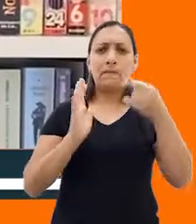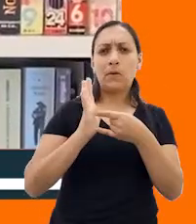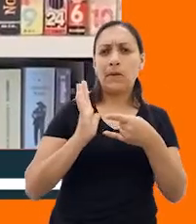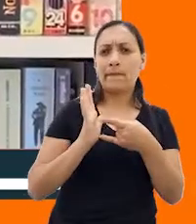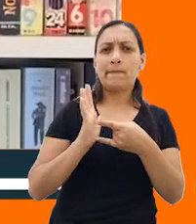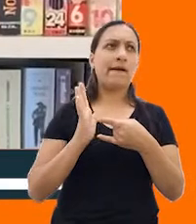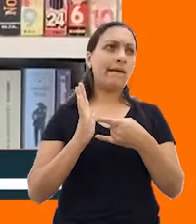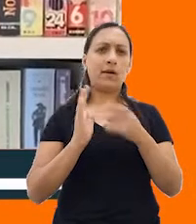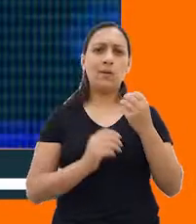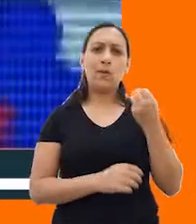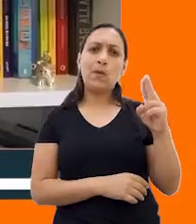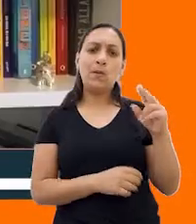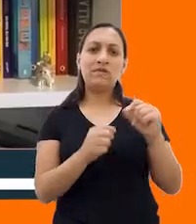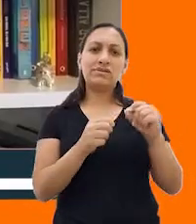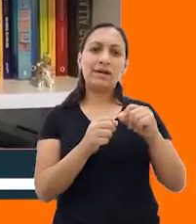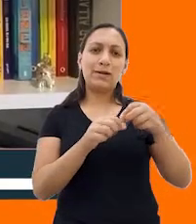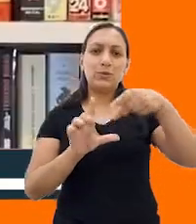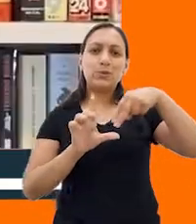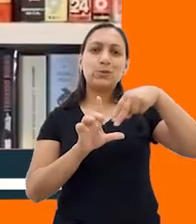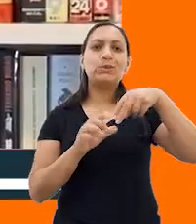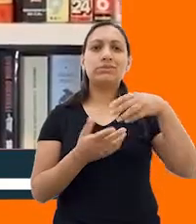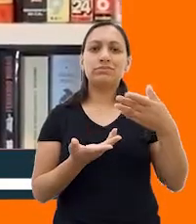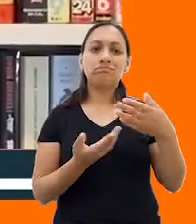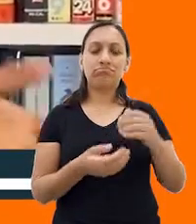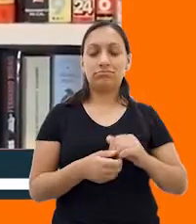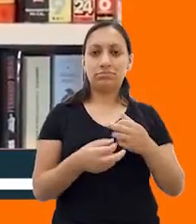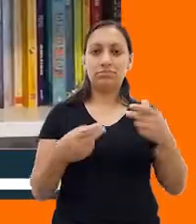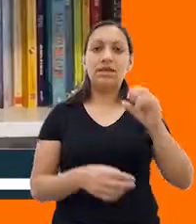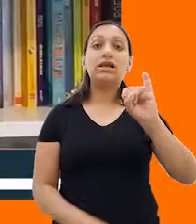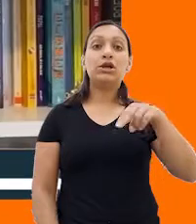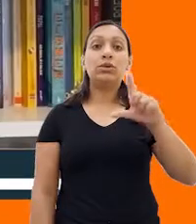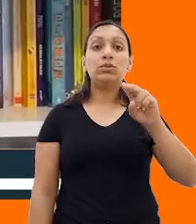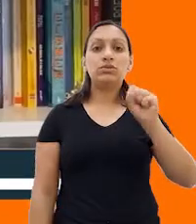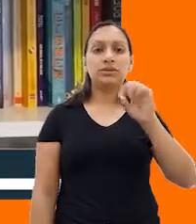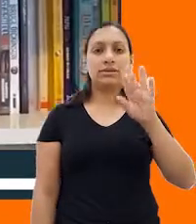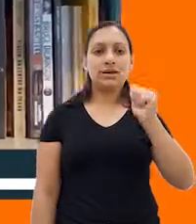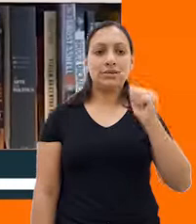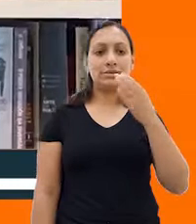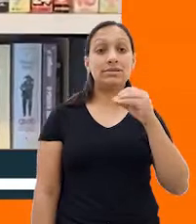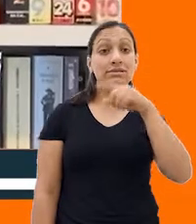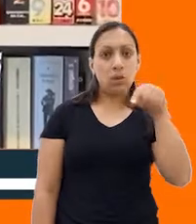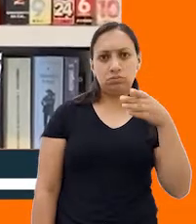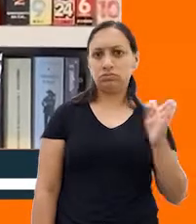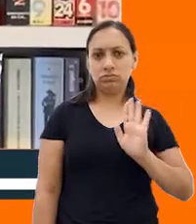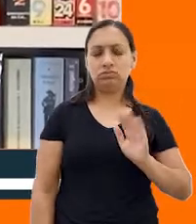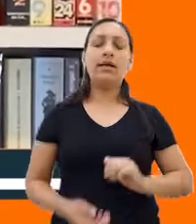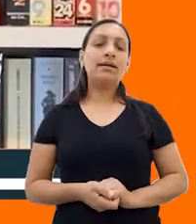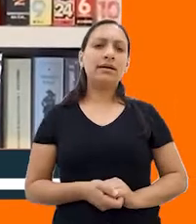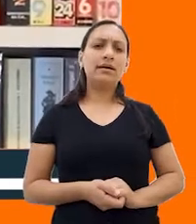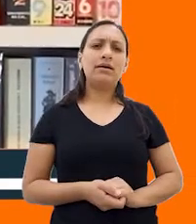saber ilustrar, por exemplo. Mas tu vai trabalhar onde? Também já ouvi essa. Eu acho que essa pergunta